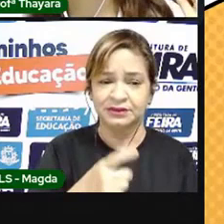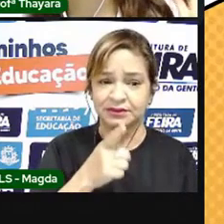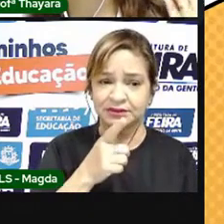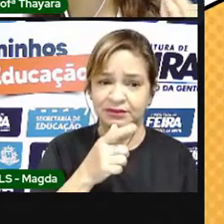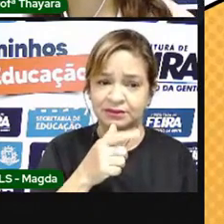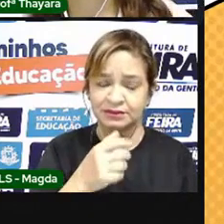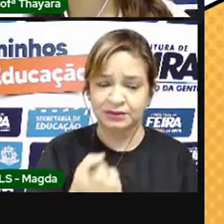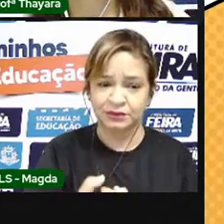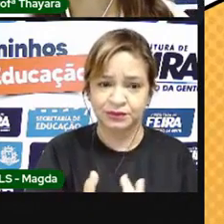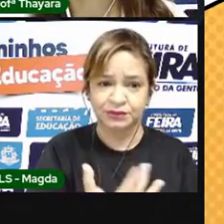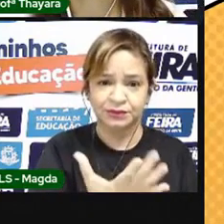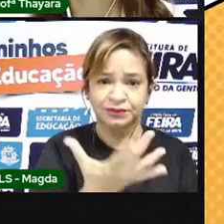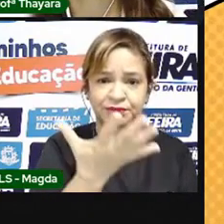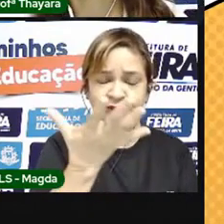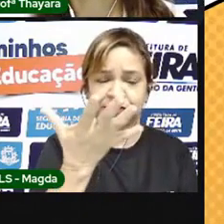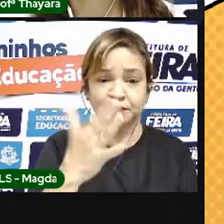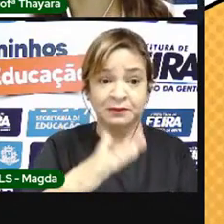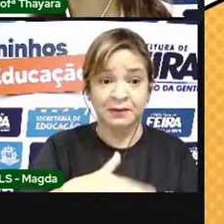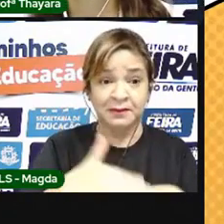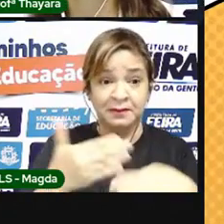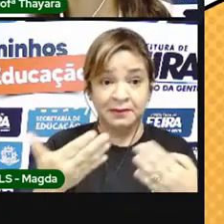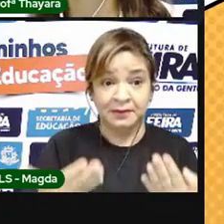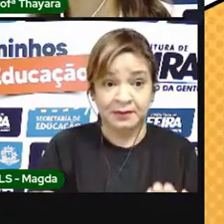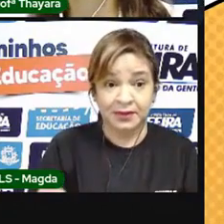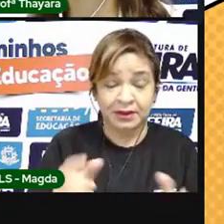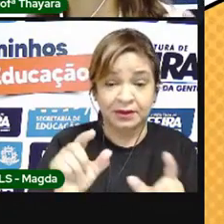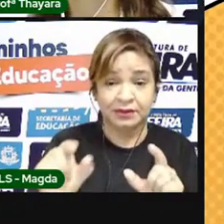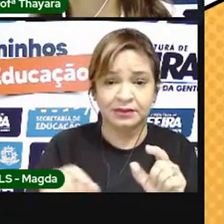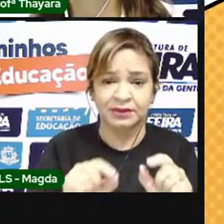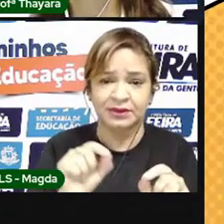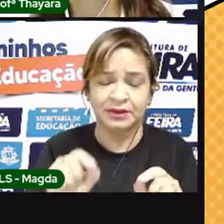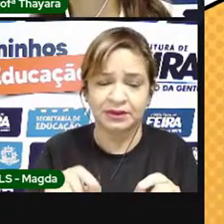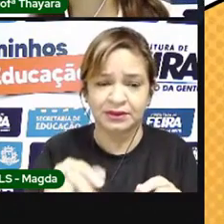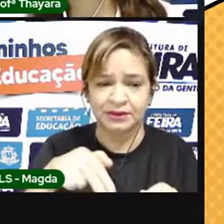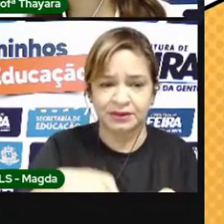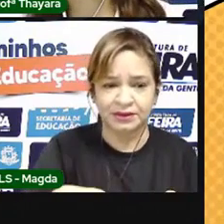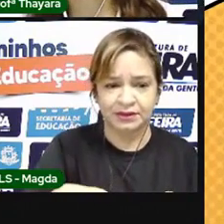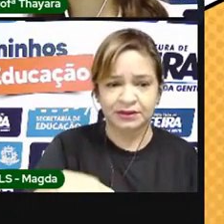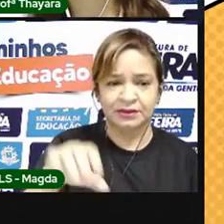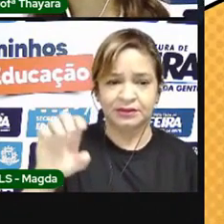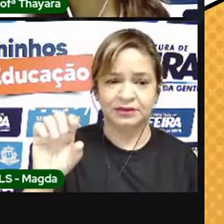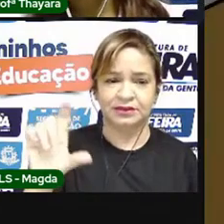Então, a maior composição da nossa atmosfera é de nitrogênio.